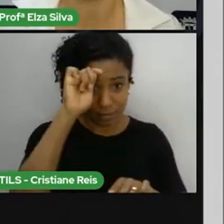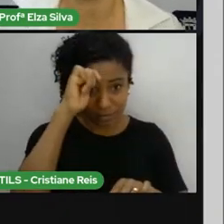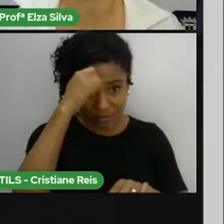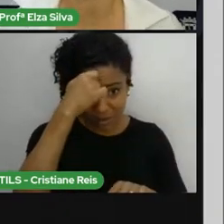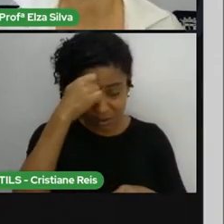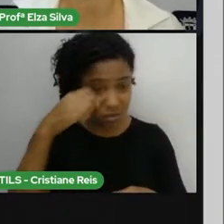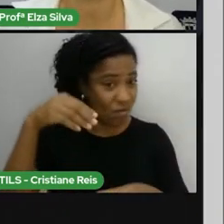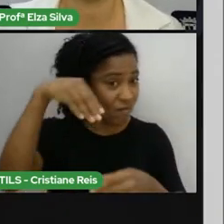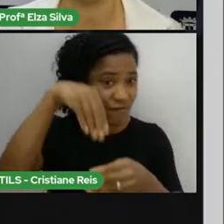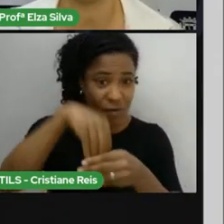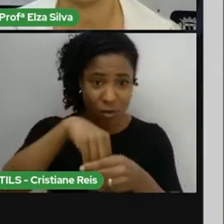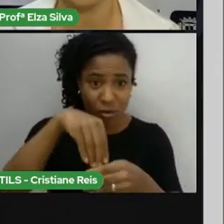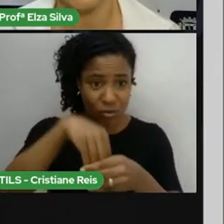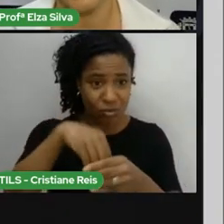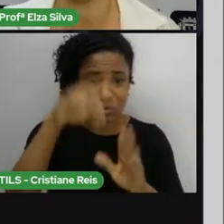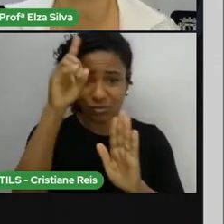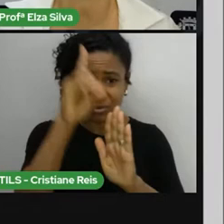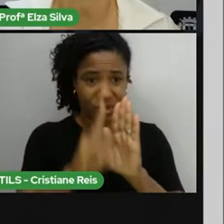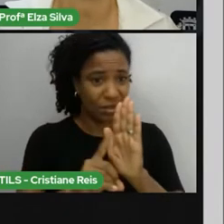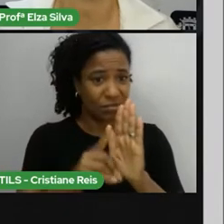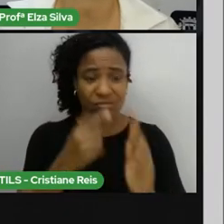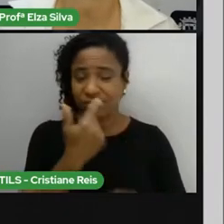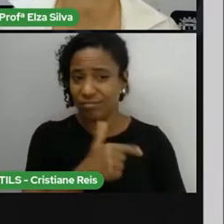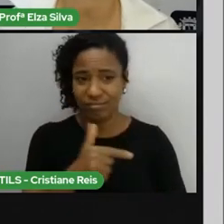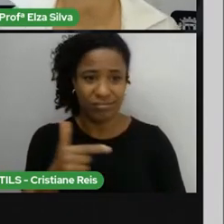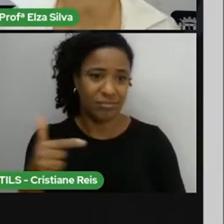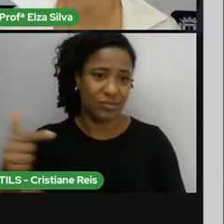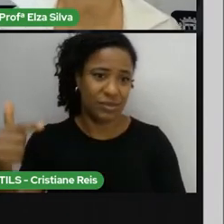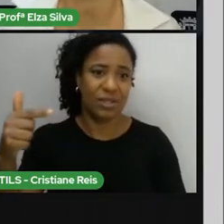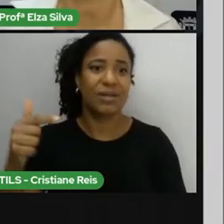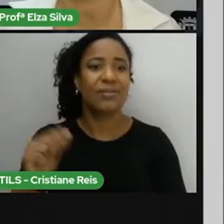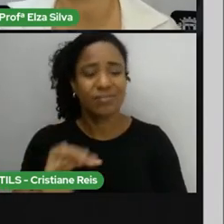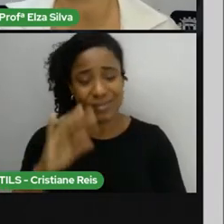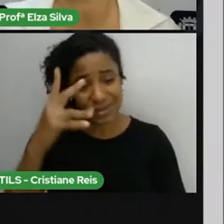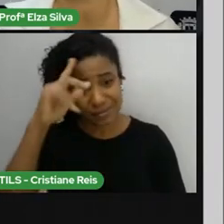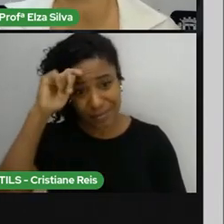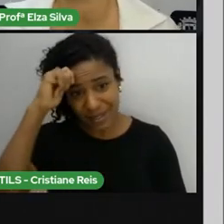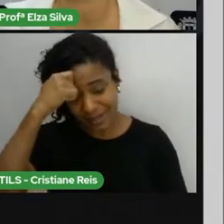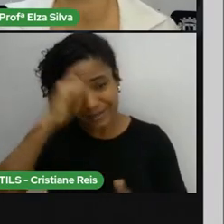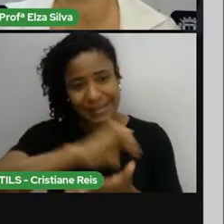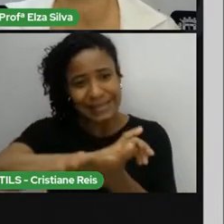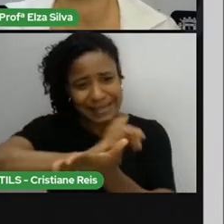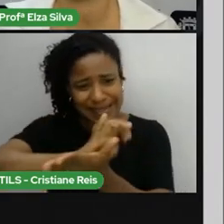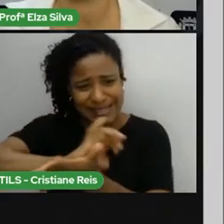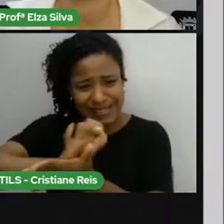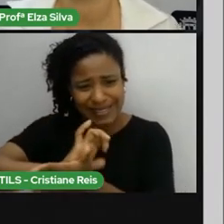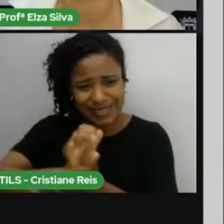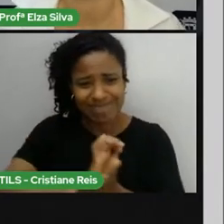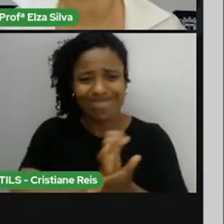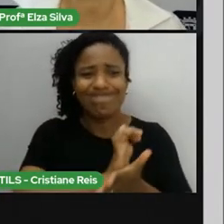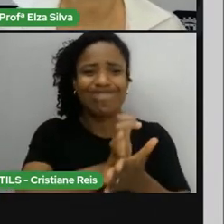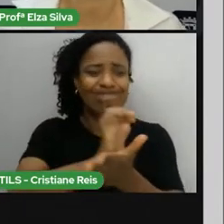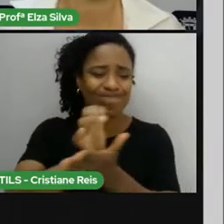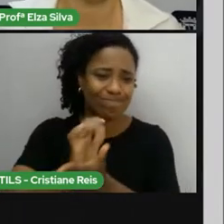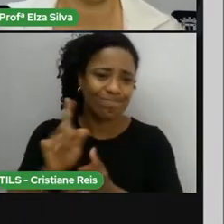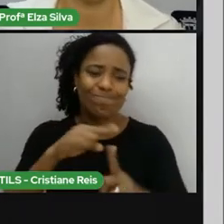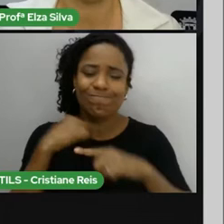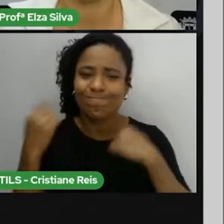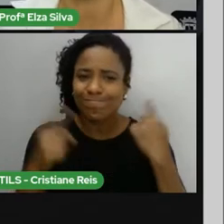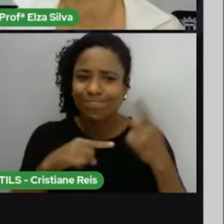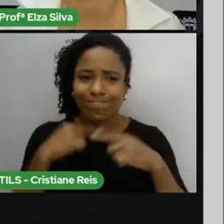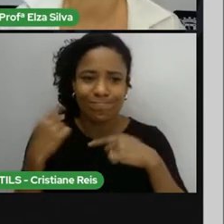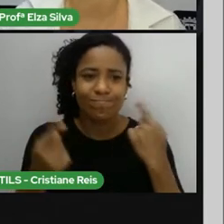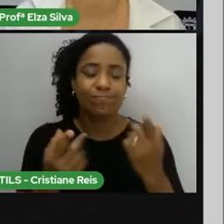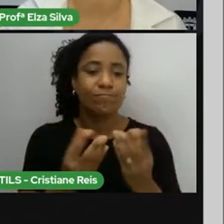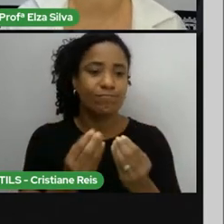o que provocou uma série de massacres e morte da população negra. Então, Nelson Mandela,